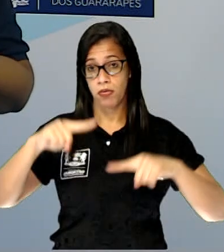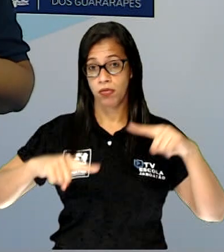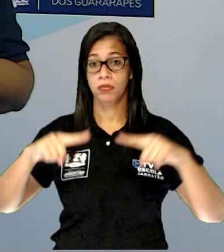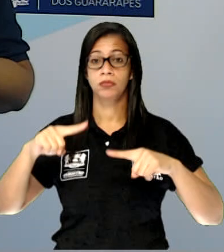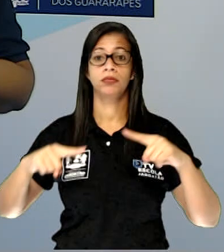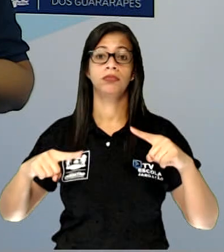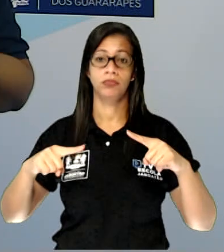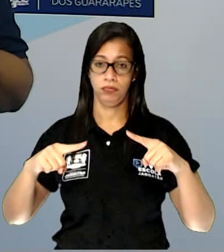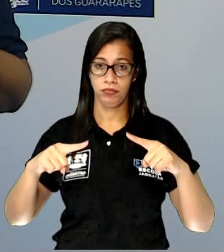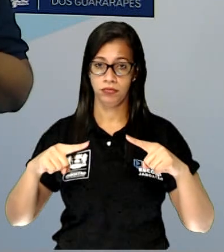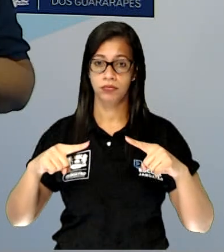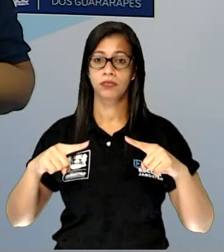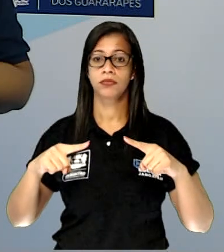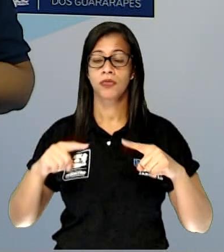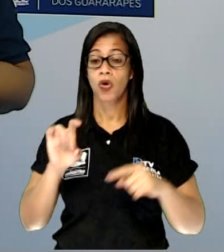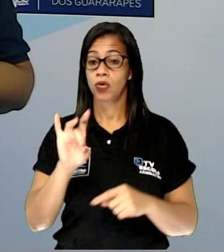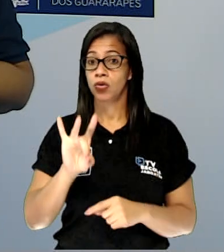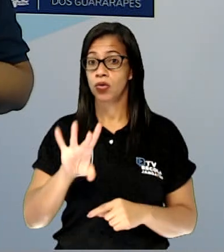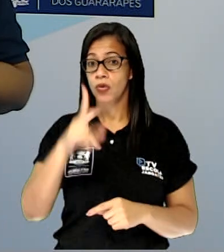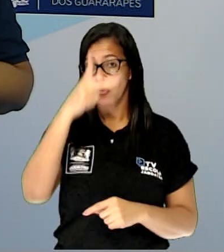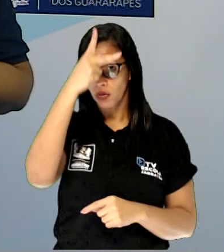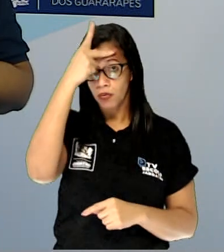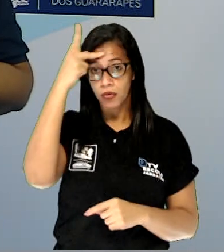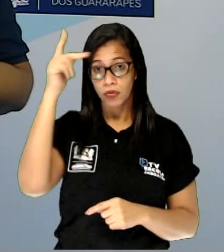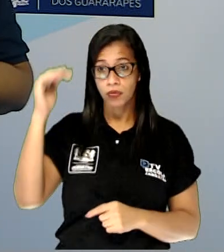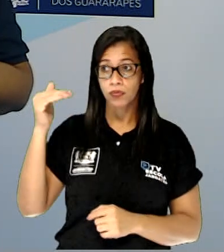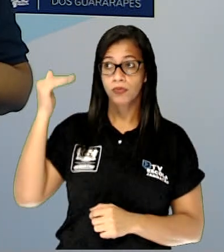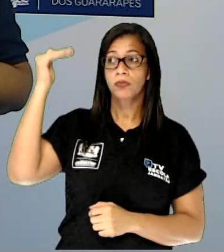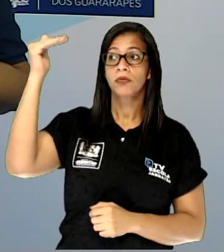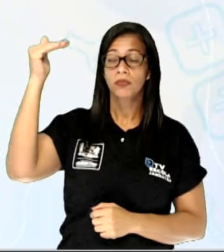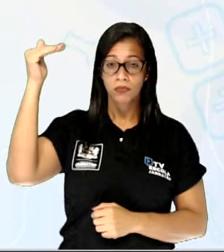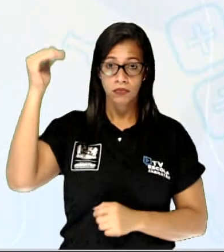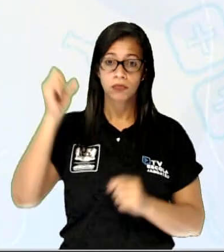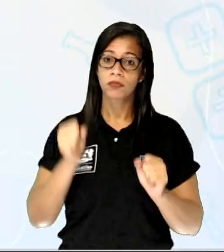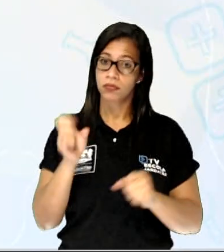por pessoas adultas. Vamos ver o que pode acontecer?